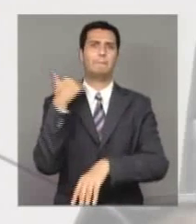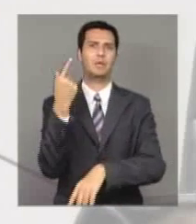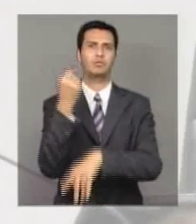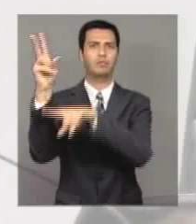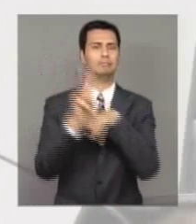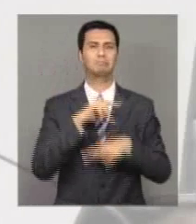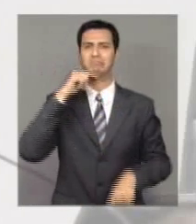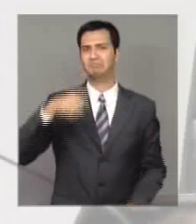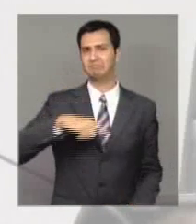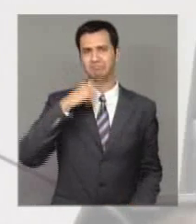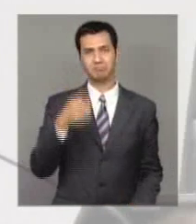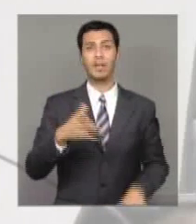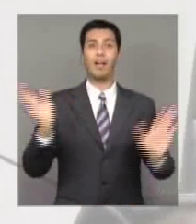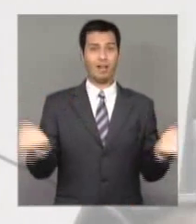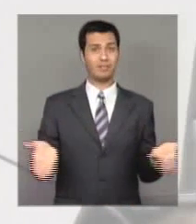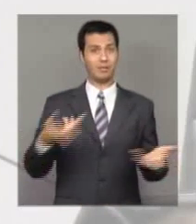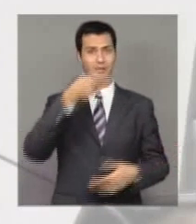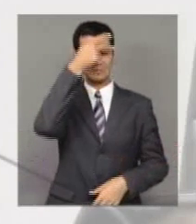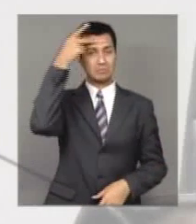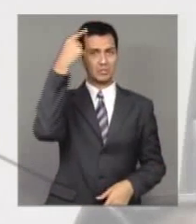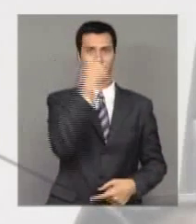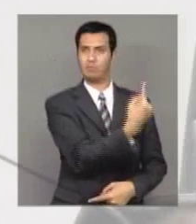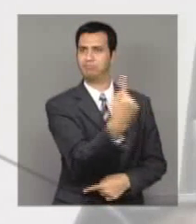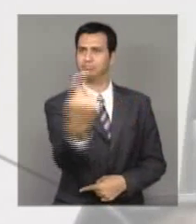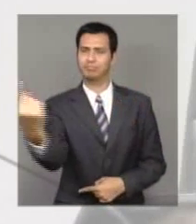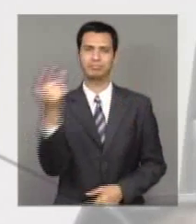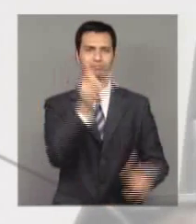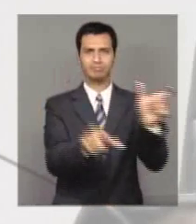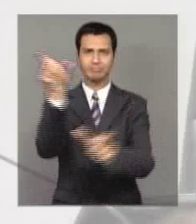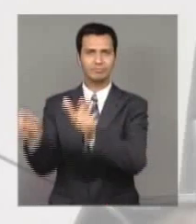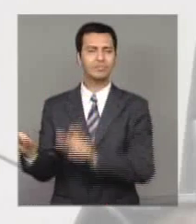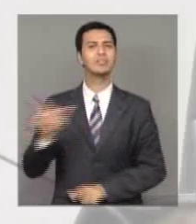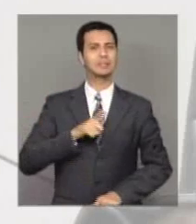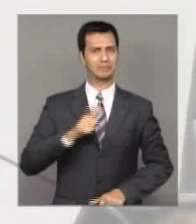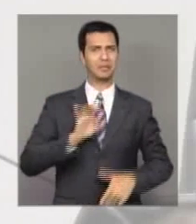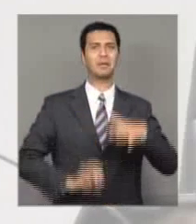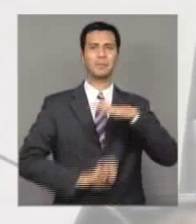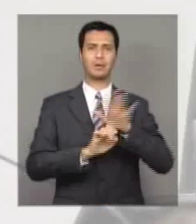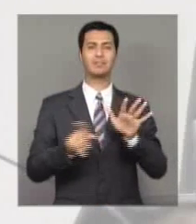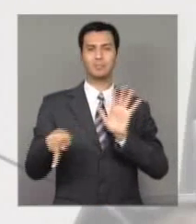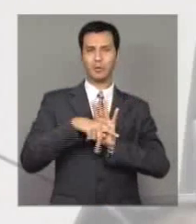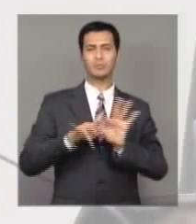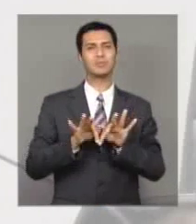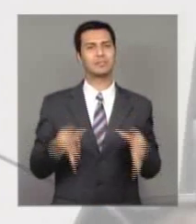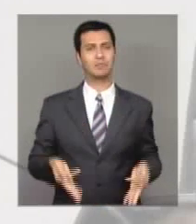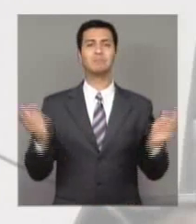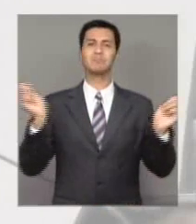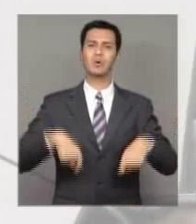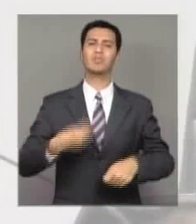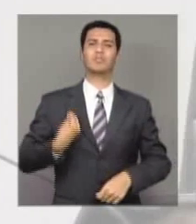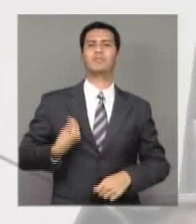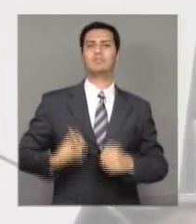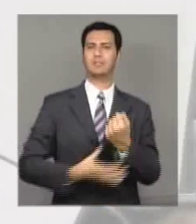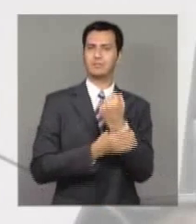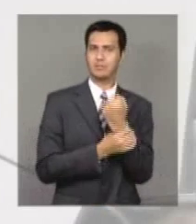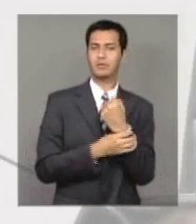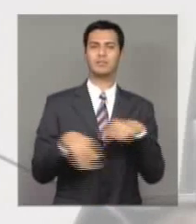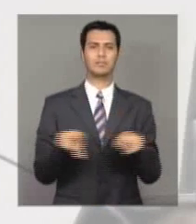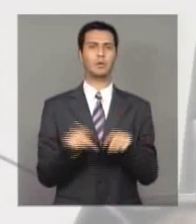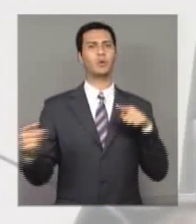empréstimo. Agora, estas mulheres e estes homens podem viver com mais segurança na